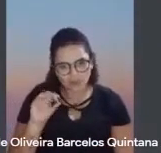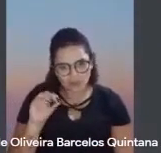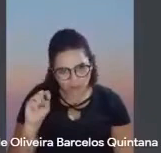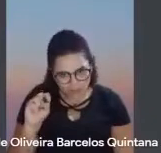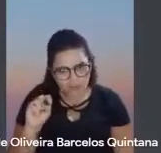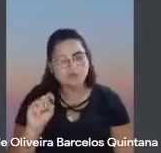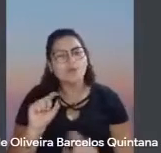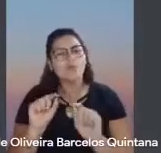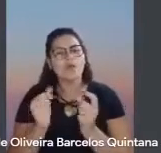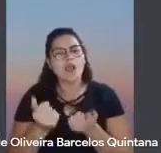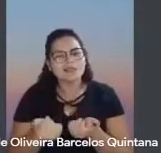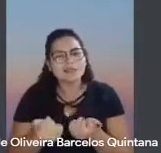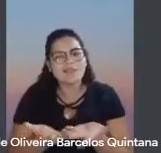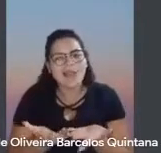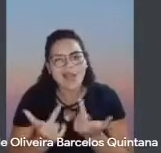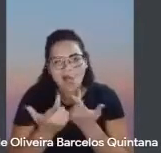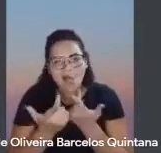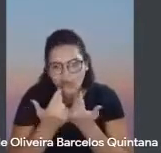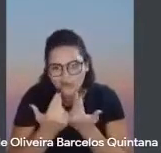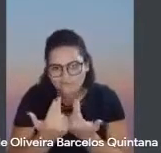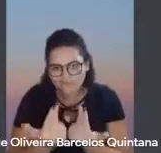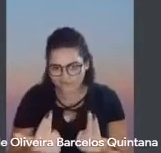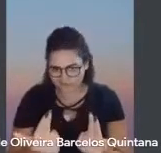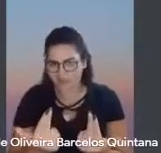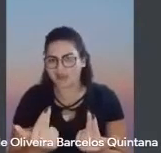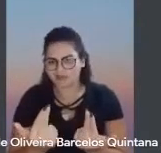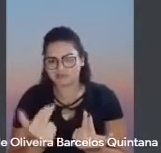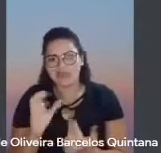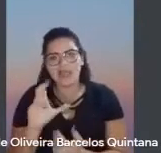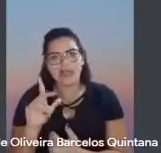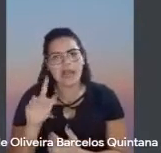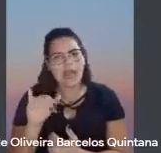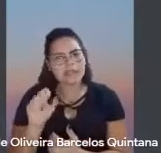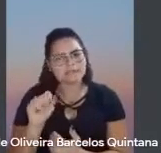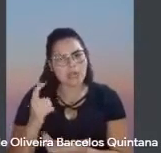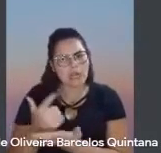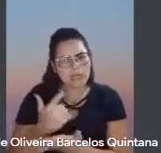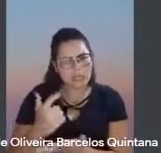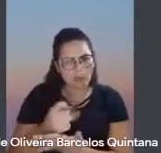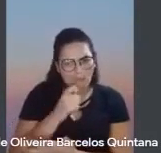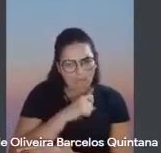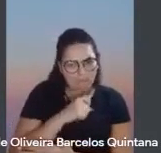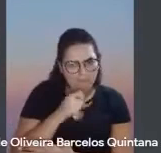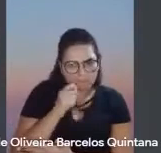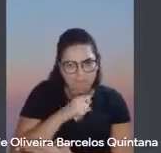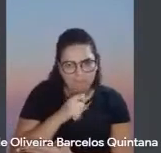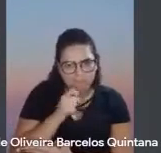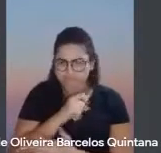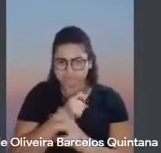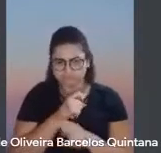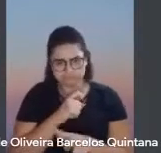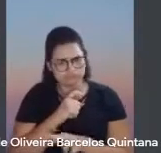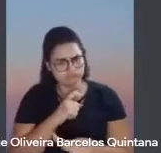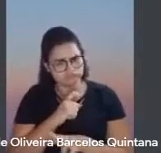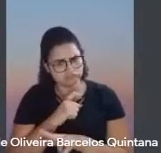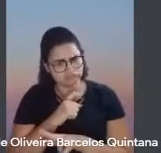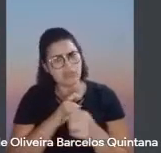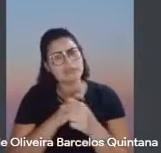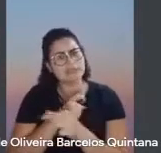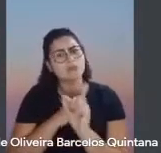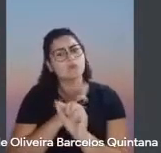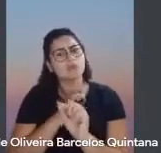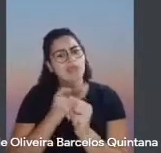algumas novidades, né? O clássico não é um livro velho, embolorado. O clássico é um livro que traz sempre